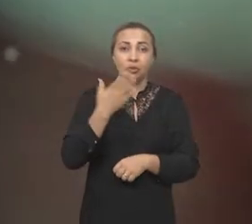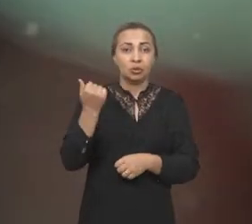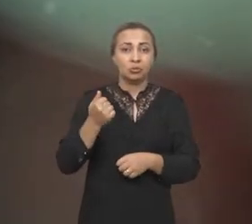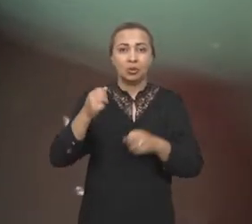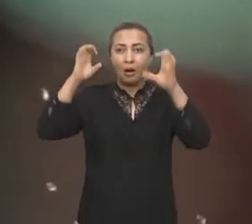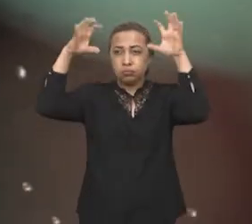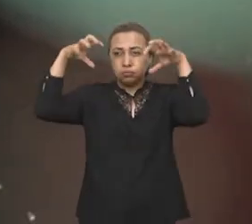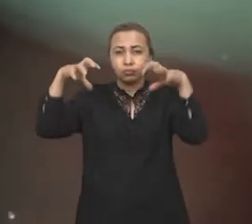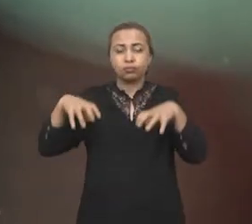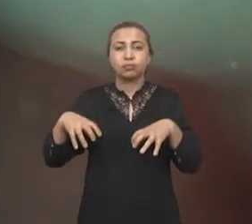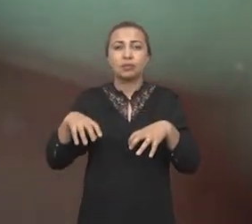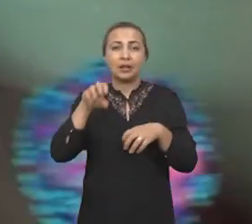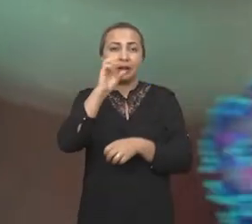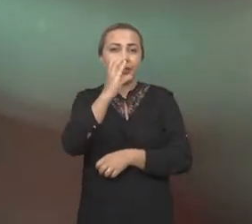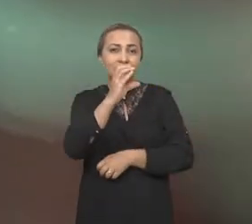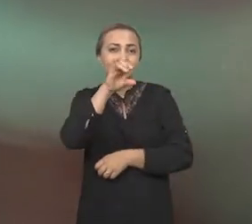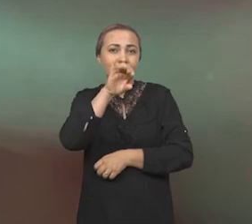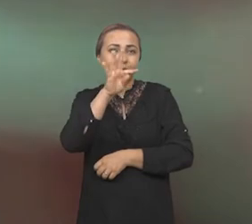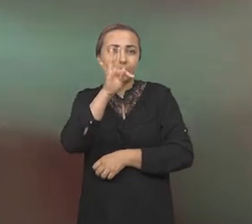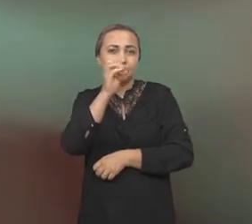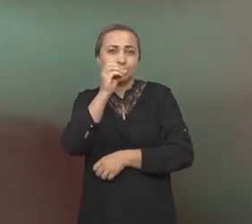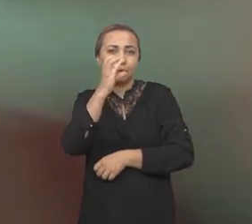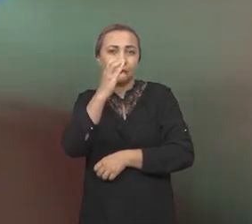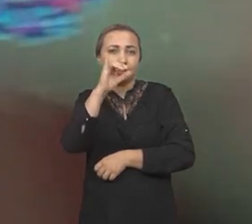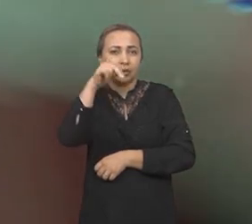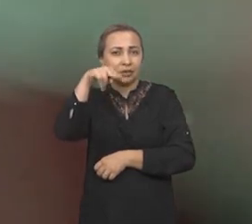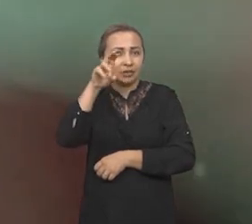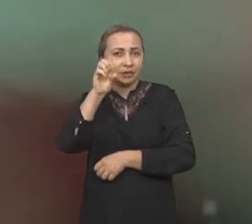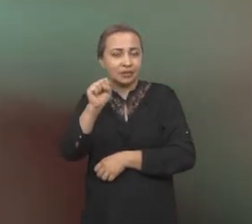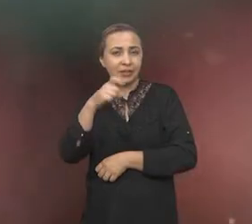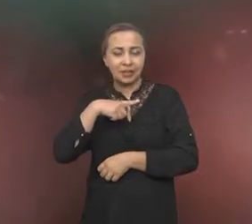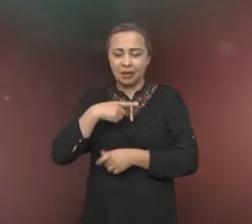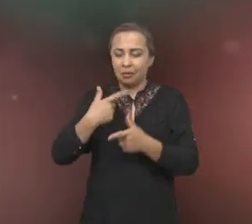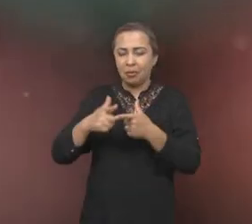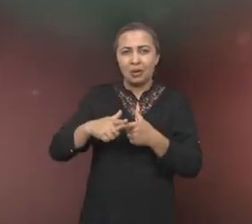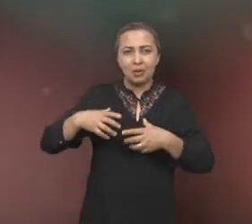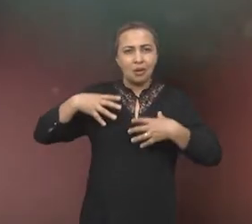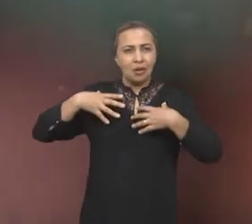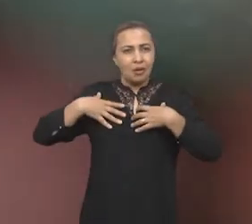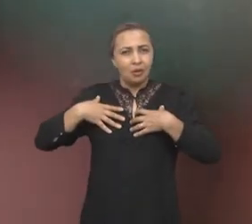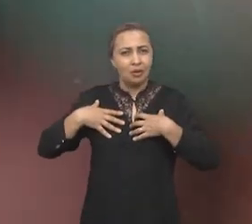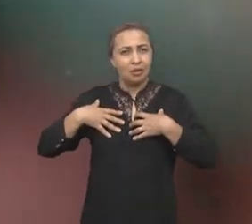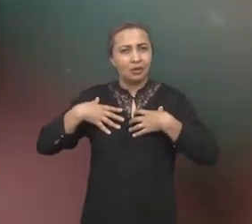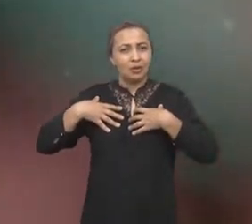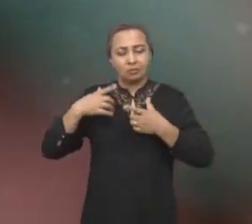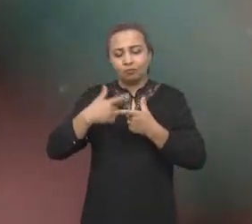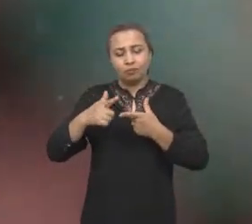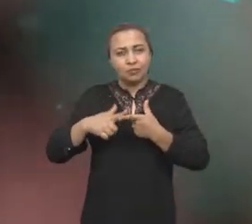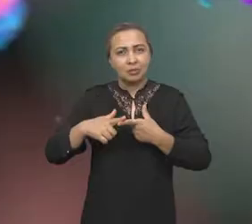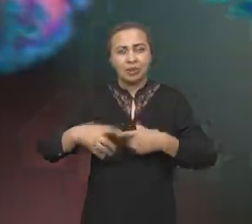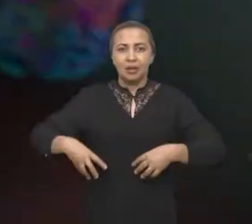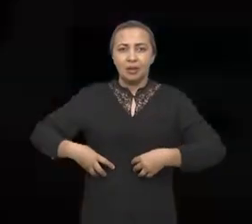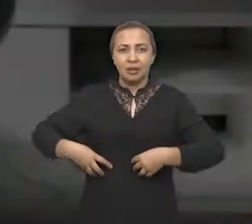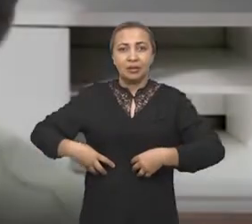da tempestade das citocinas, né? É aquela agressividade que gerou todos aqueles problemas pulmonares e etc. e isso vai